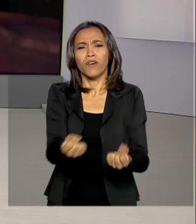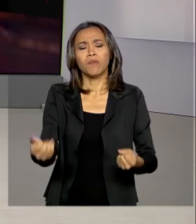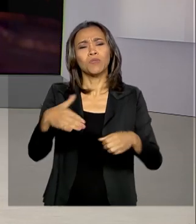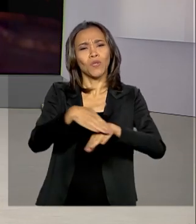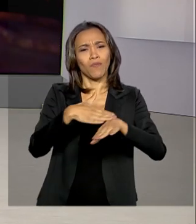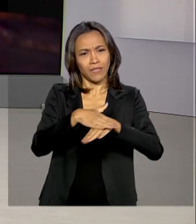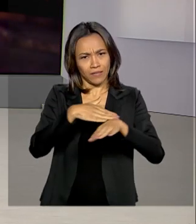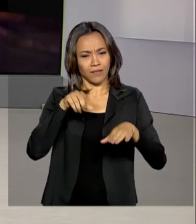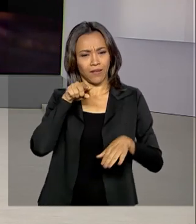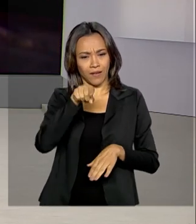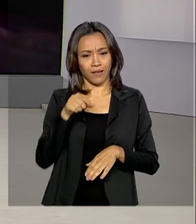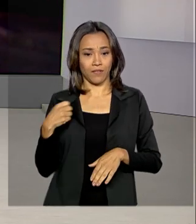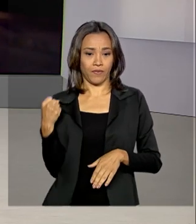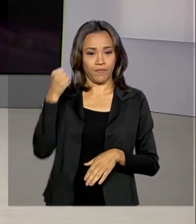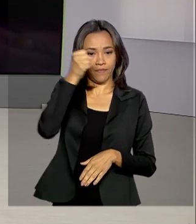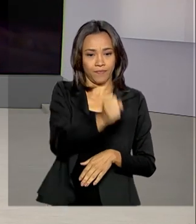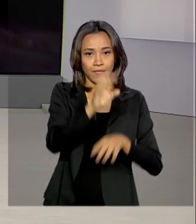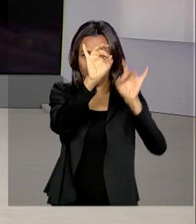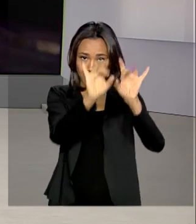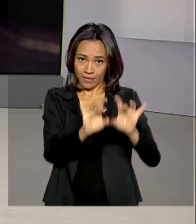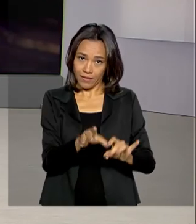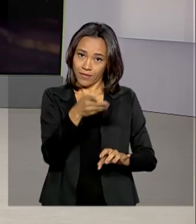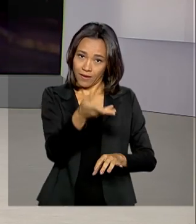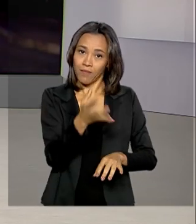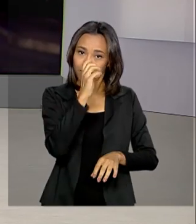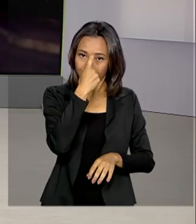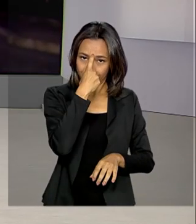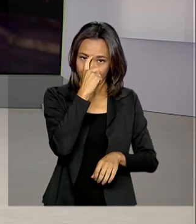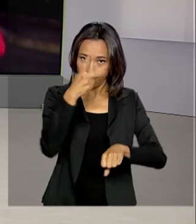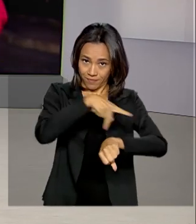nossa enviada especial, Vanessa Casalino. Oi, Vanessa!